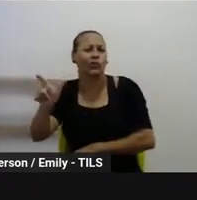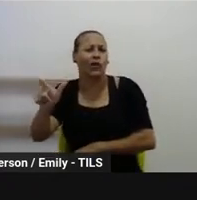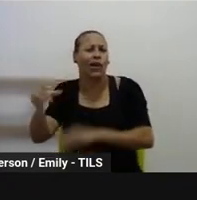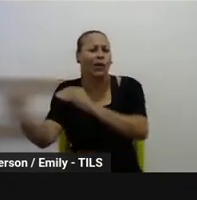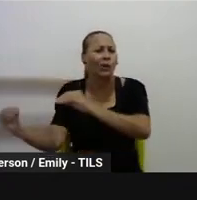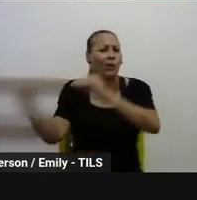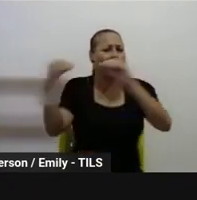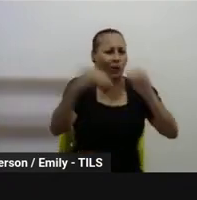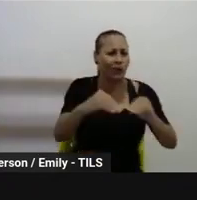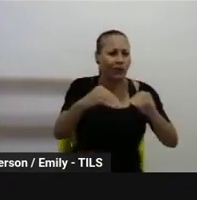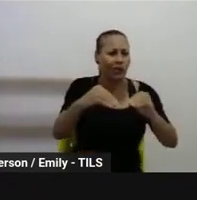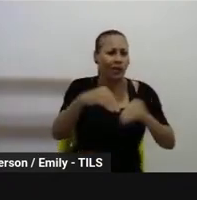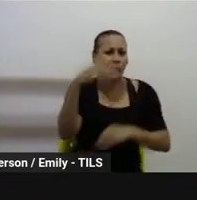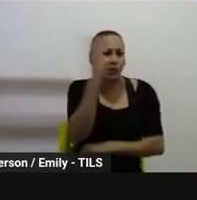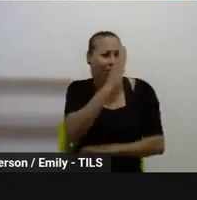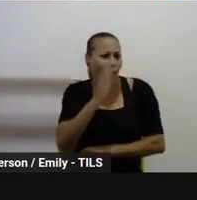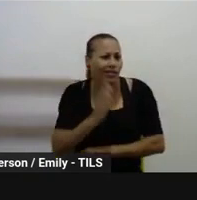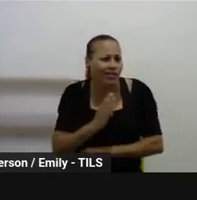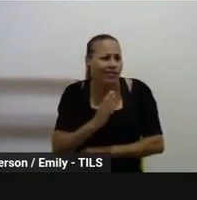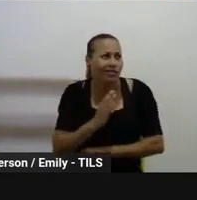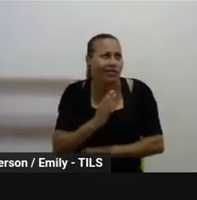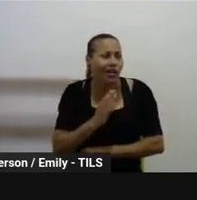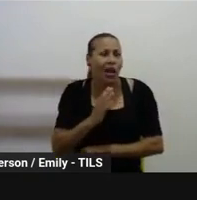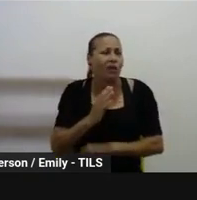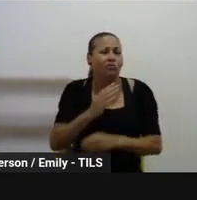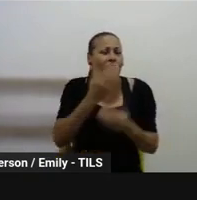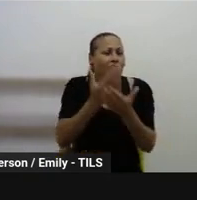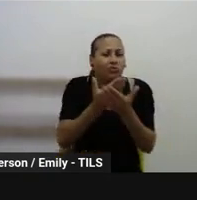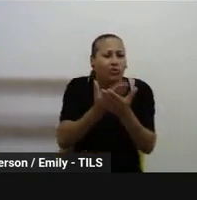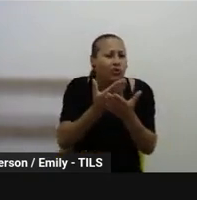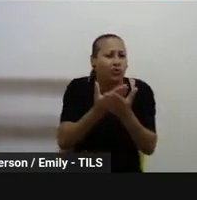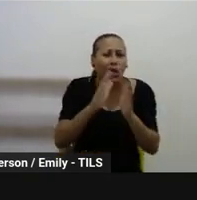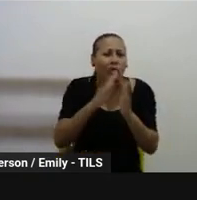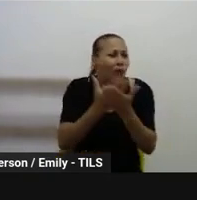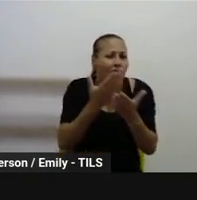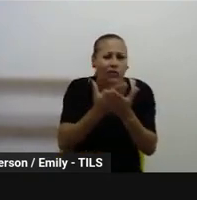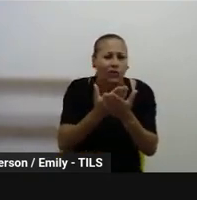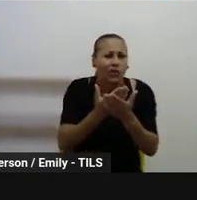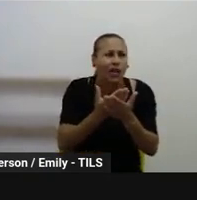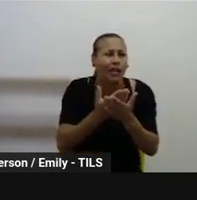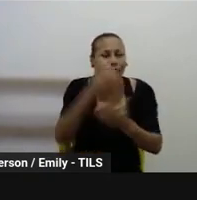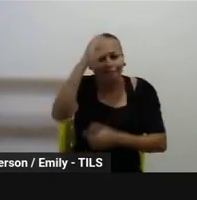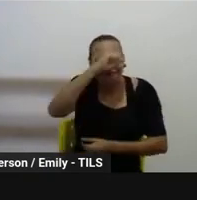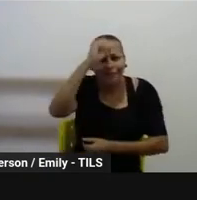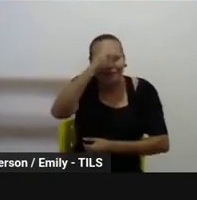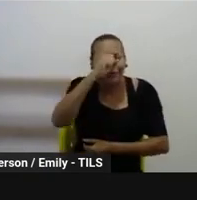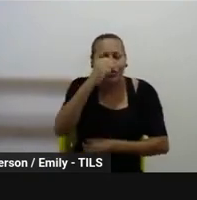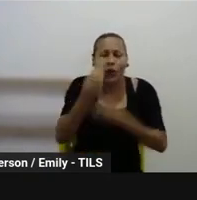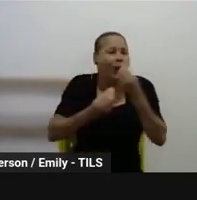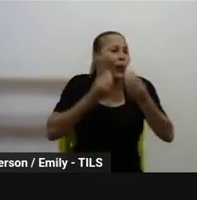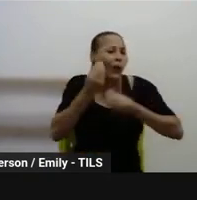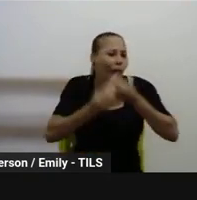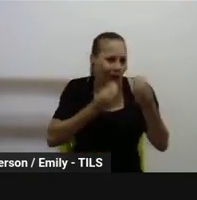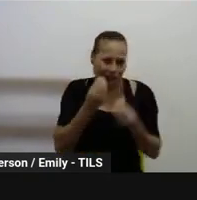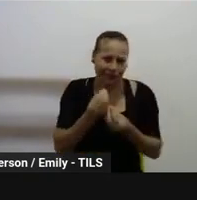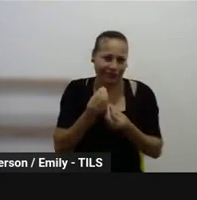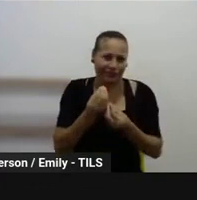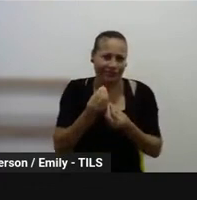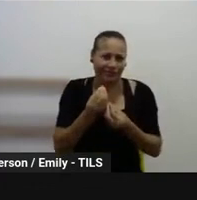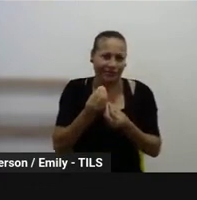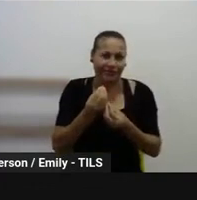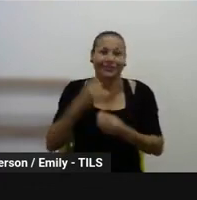outras partes do mundo, a gente entende que estão envolvidos aí nessa migração, né, nessa